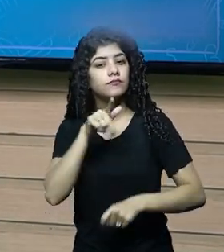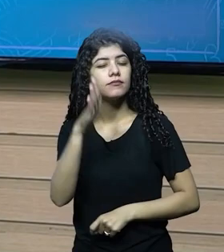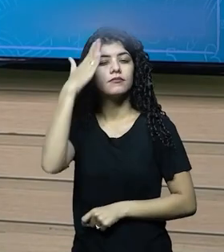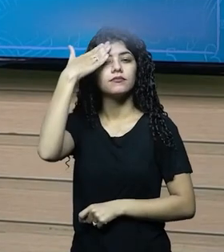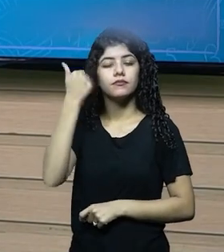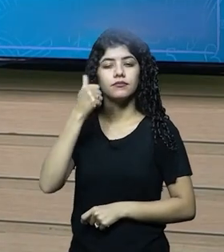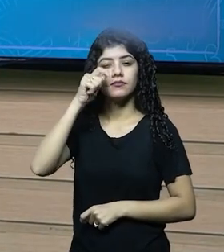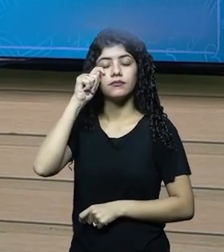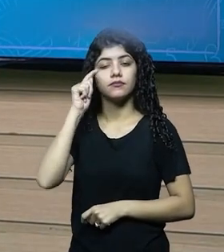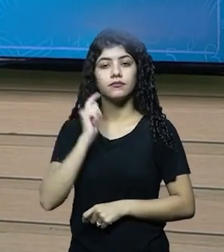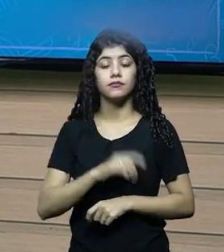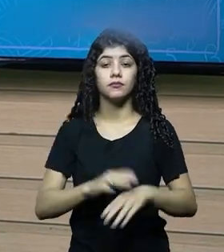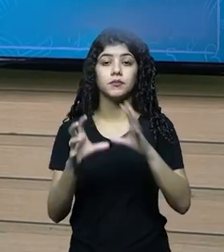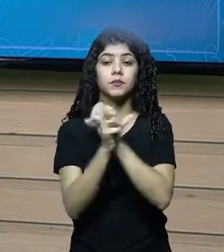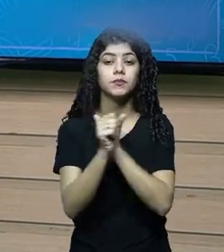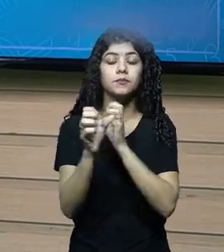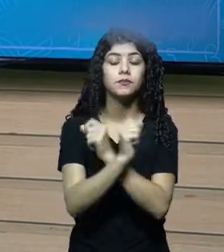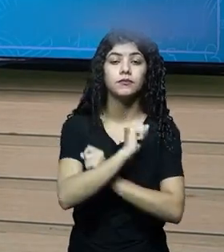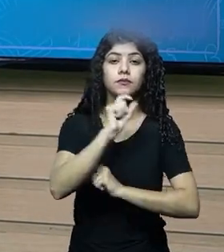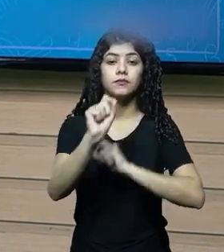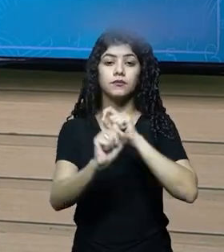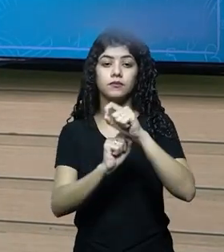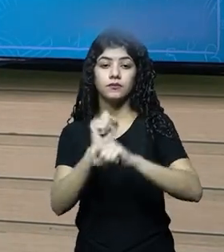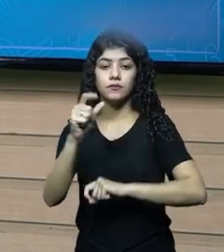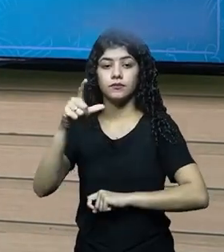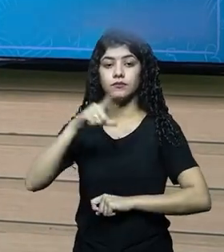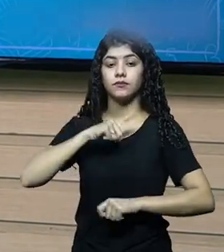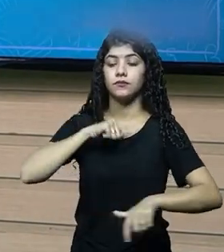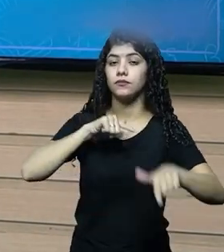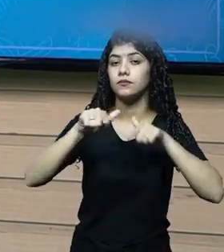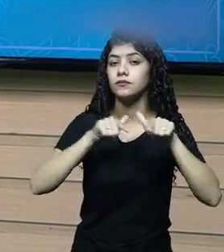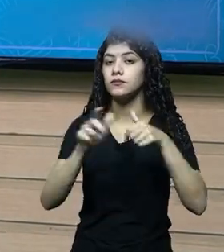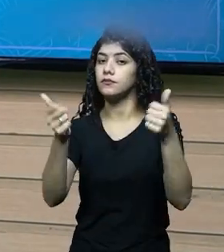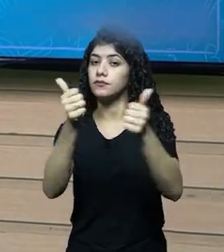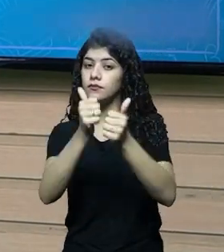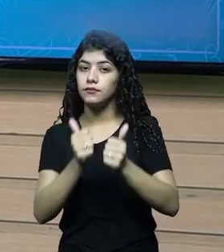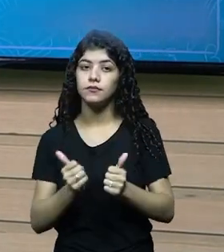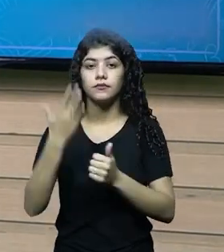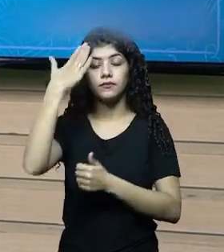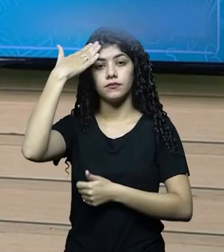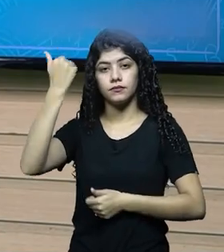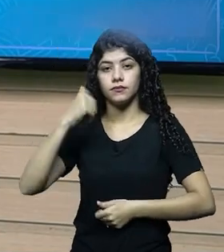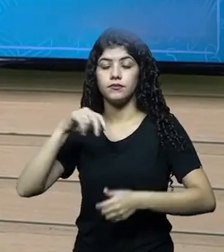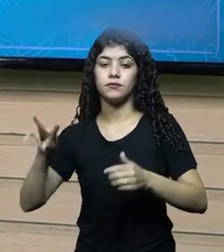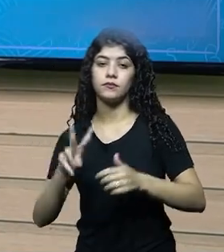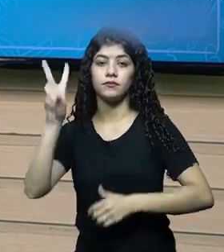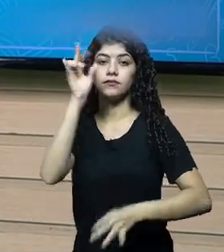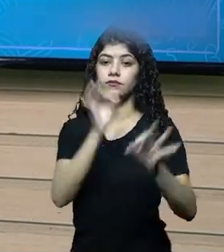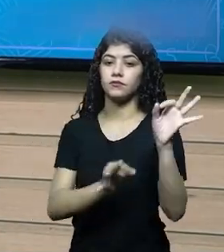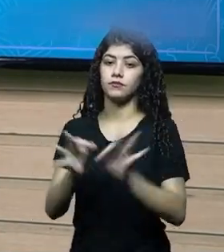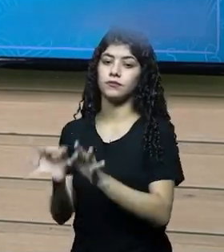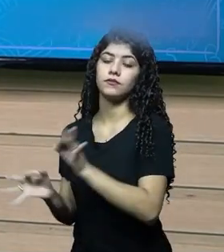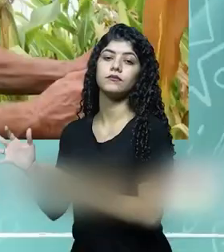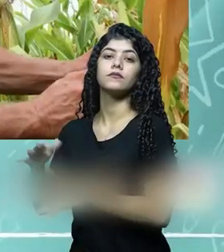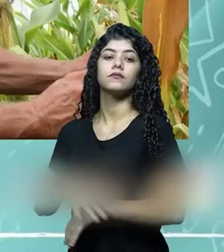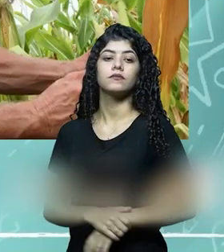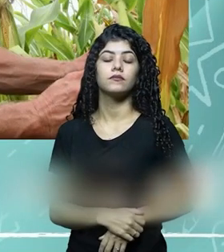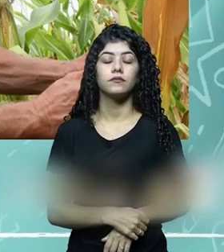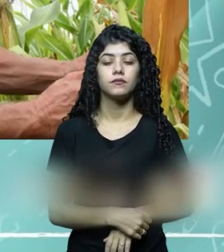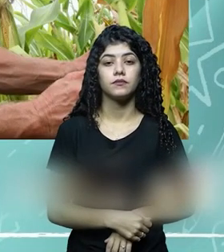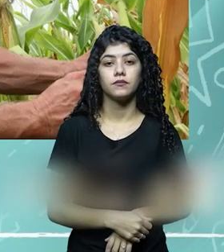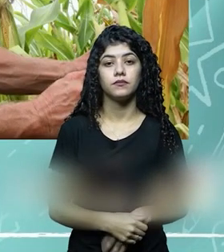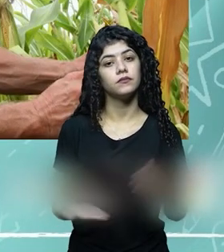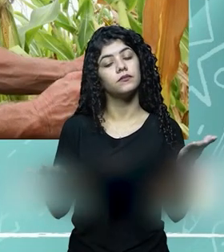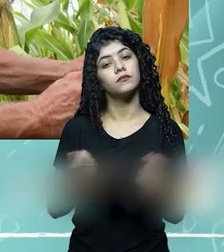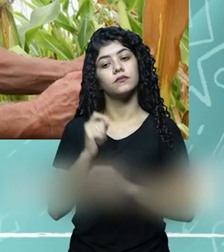reconhece. Então, a contabilidade, ela vai e ela justamente faz esse trabalho analítico para poder saber o valor de cada ativo. E